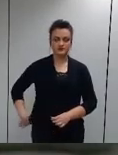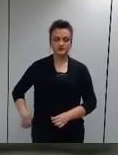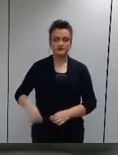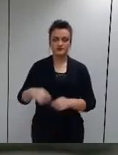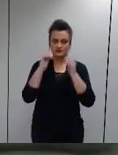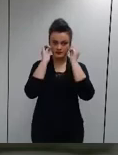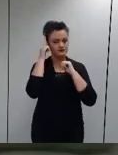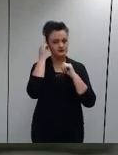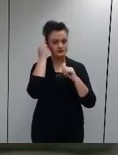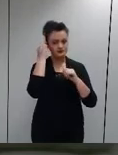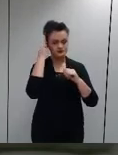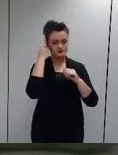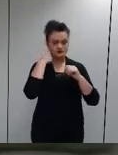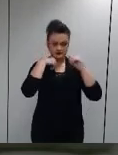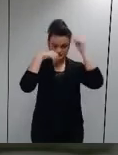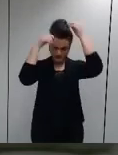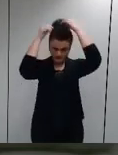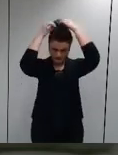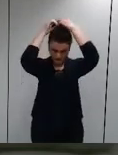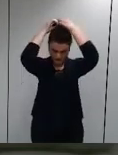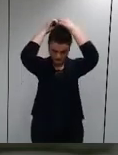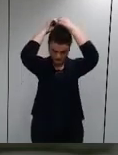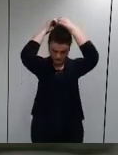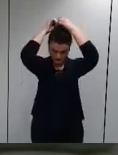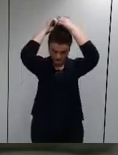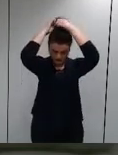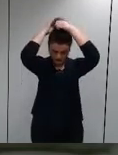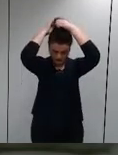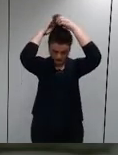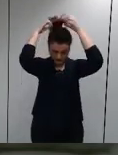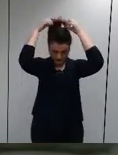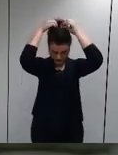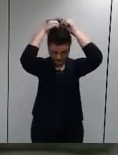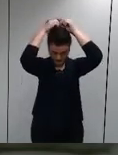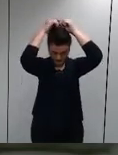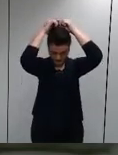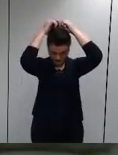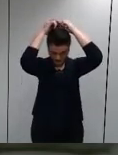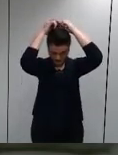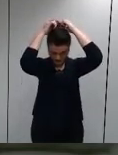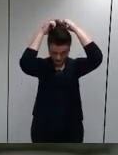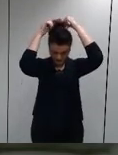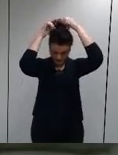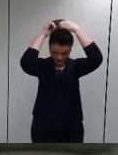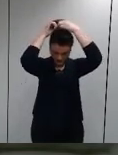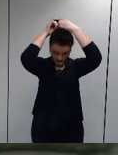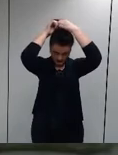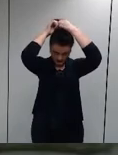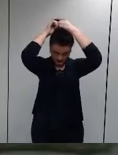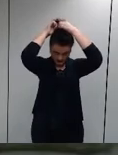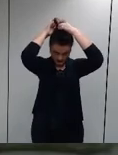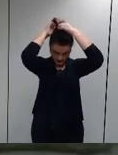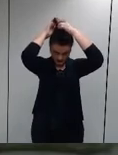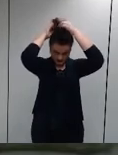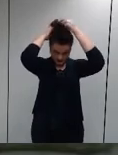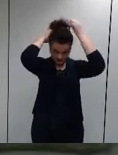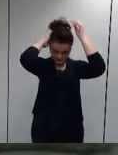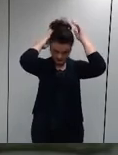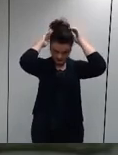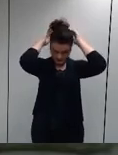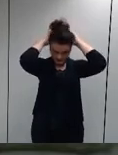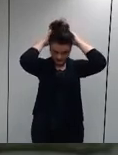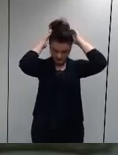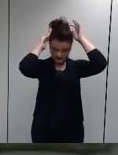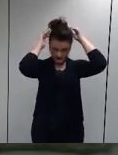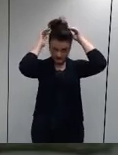virtuais, a gestão de resíduos e isolamento social, o plano de logística sustentável e os direitos e deveres sobre